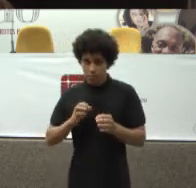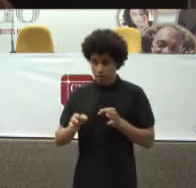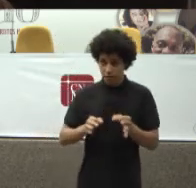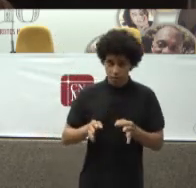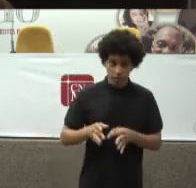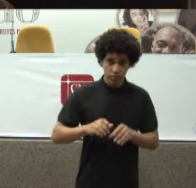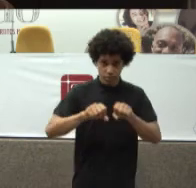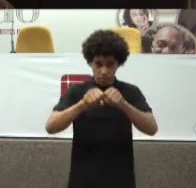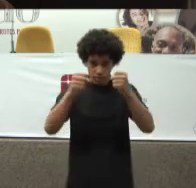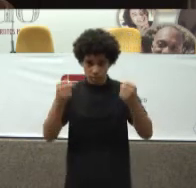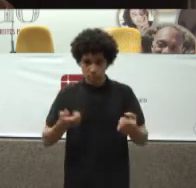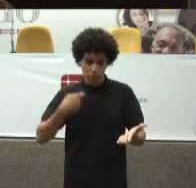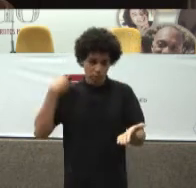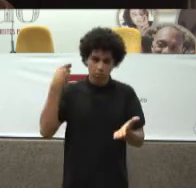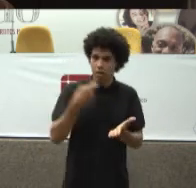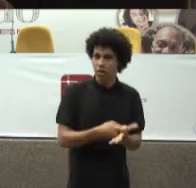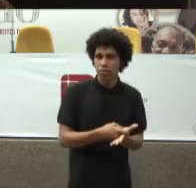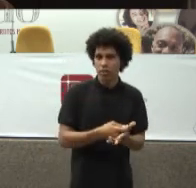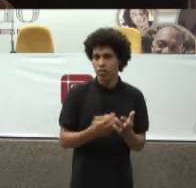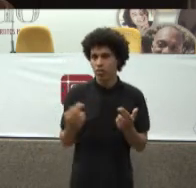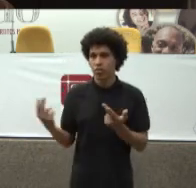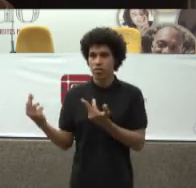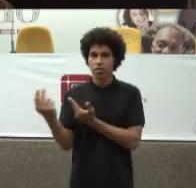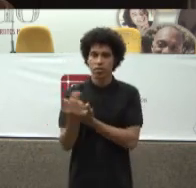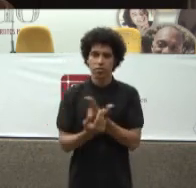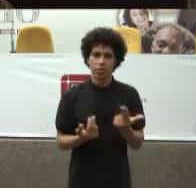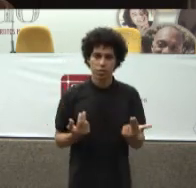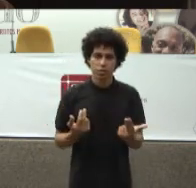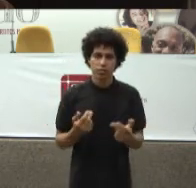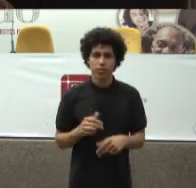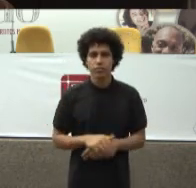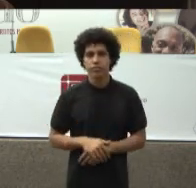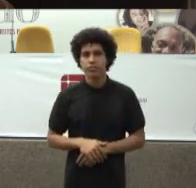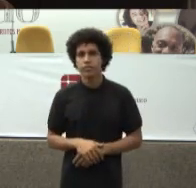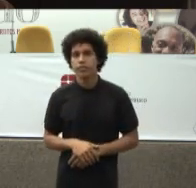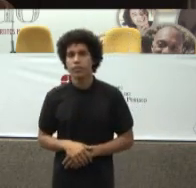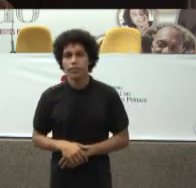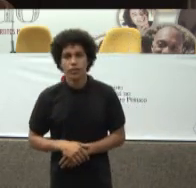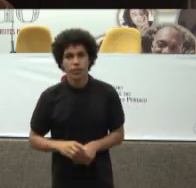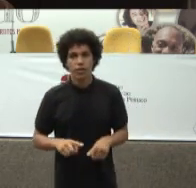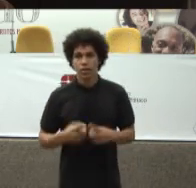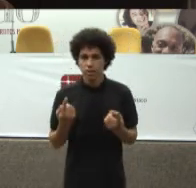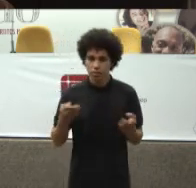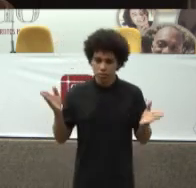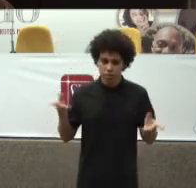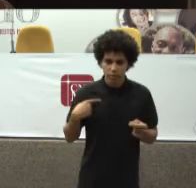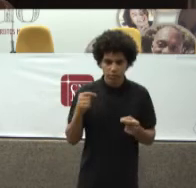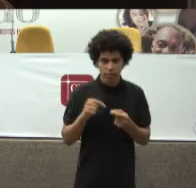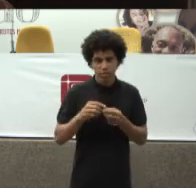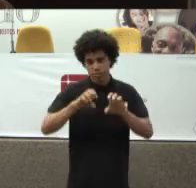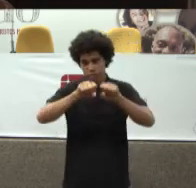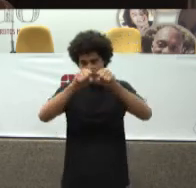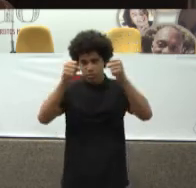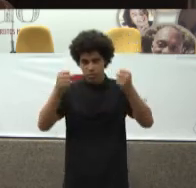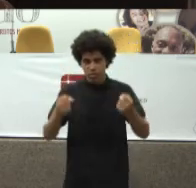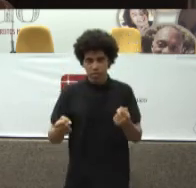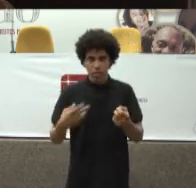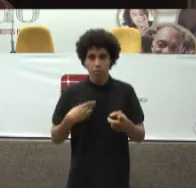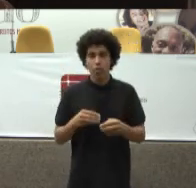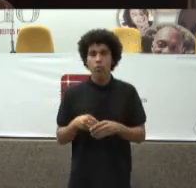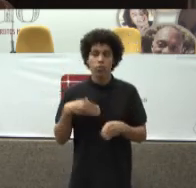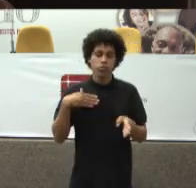mesmos Não é Quando se trata De tabela Então nós gerenciamos Esse sistema Por meio De eixos